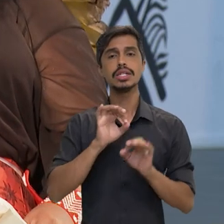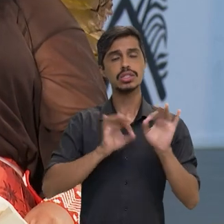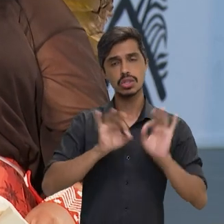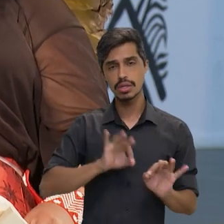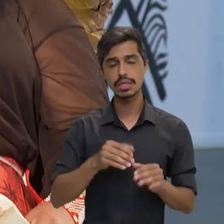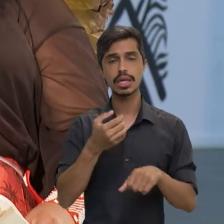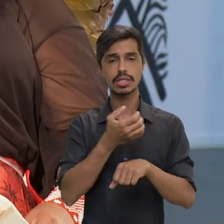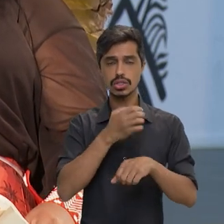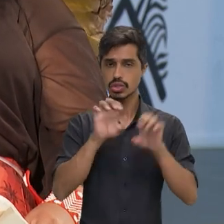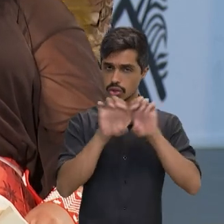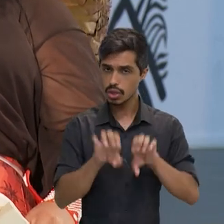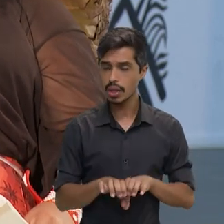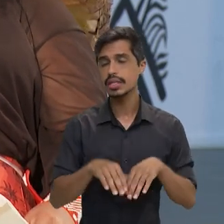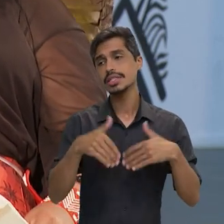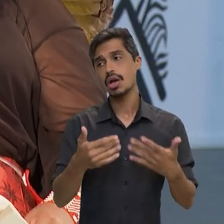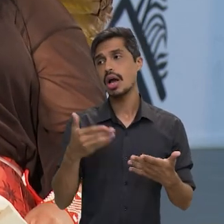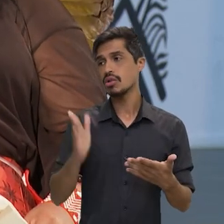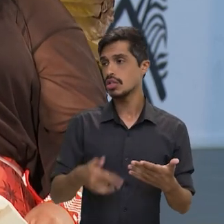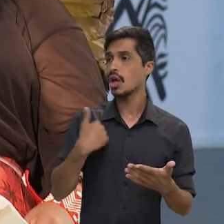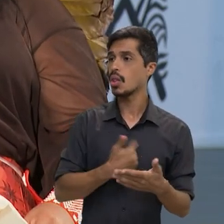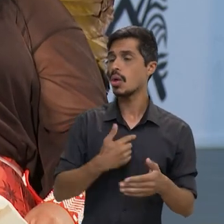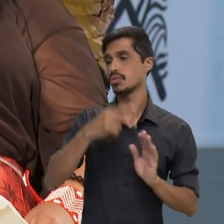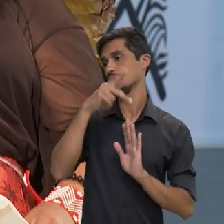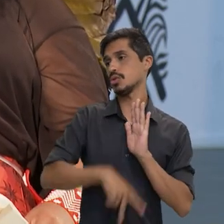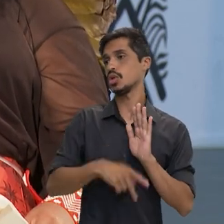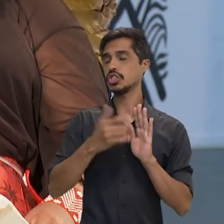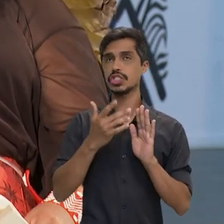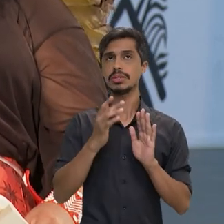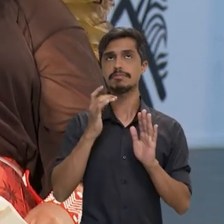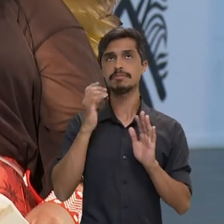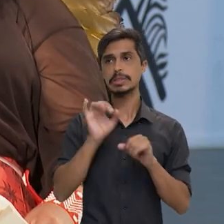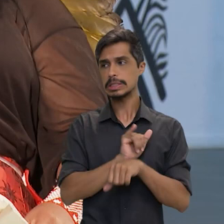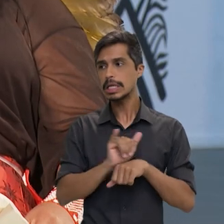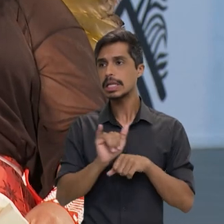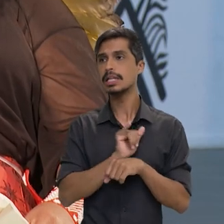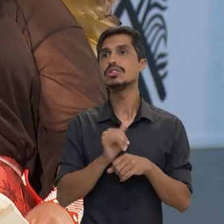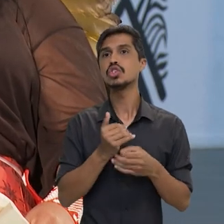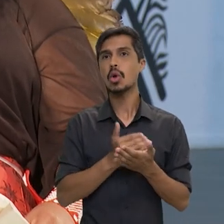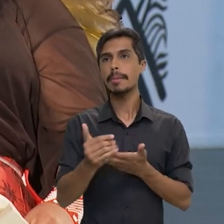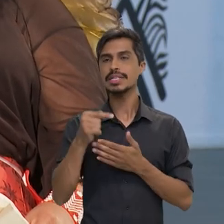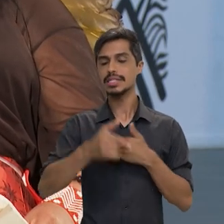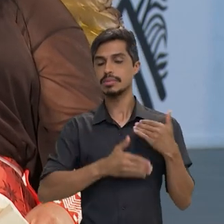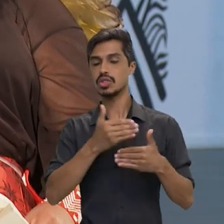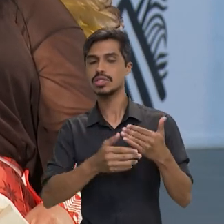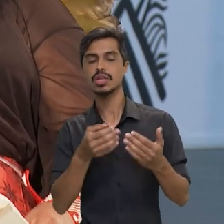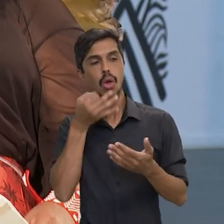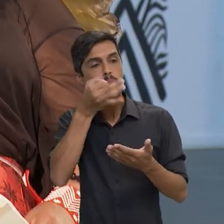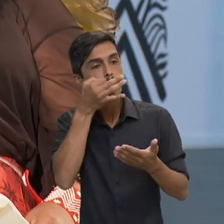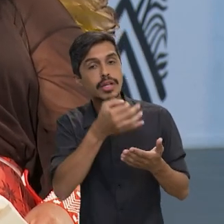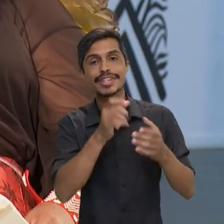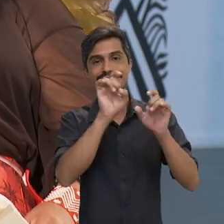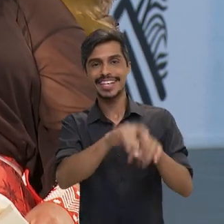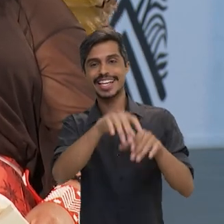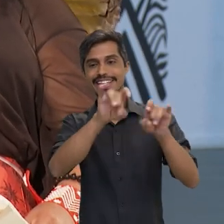para estruturar, né? E estamos agora já com planejamento para começar esse processo de escuta